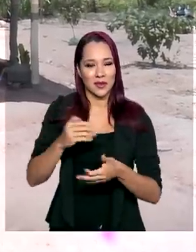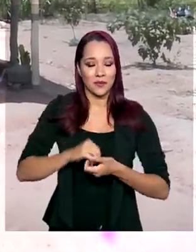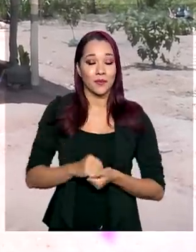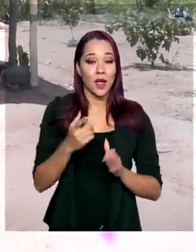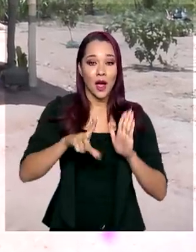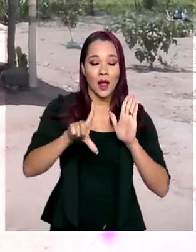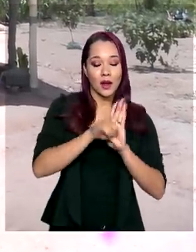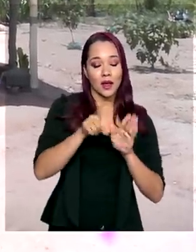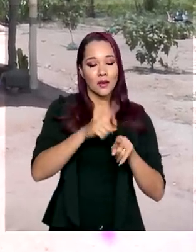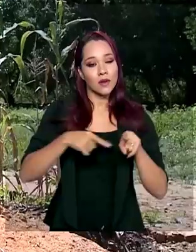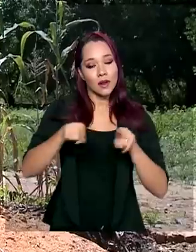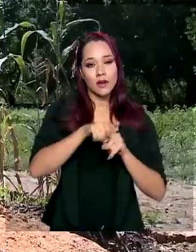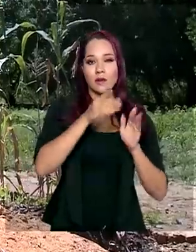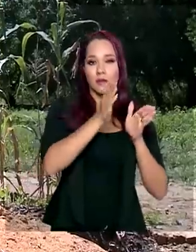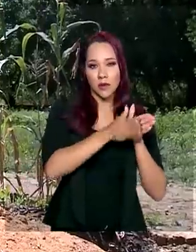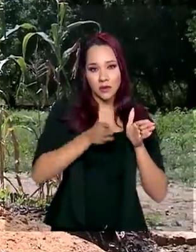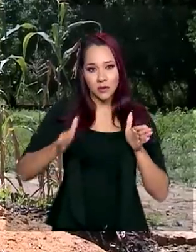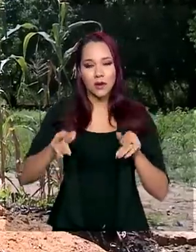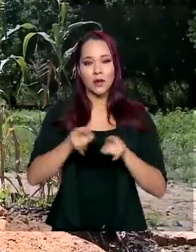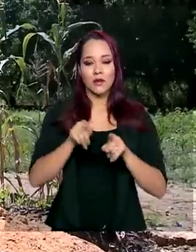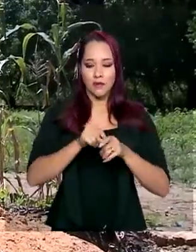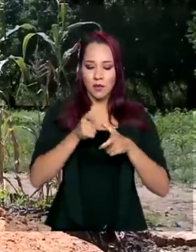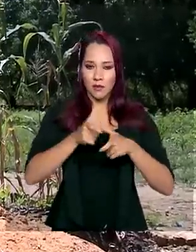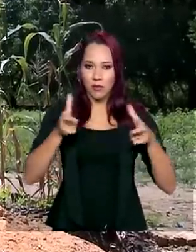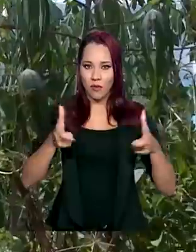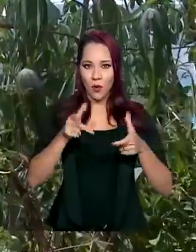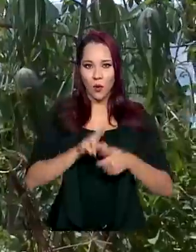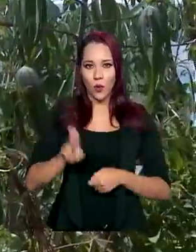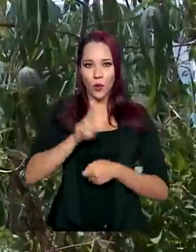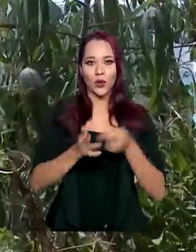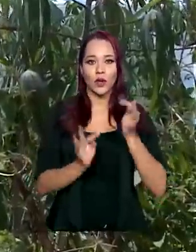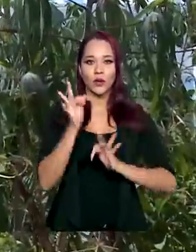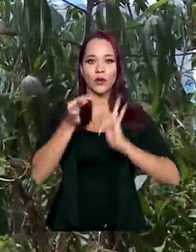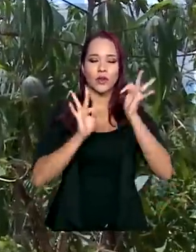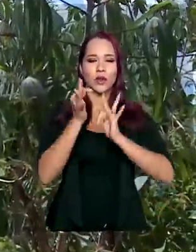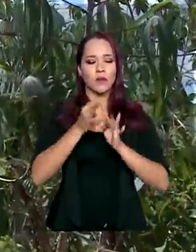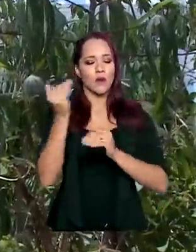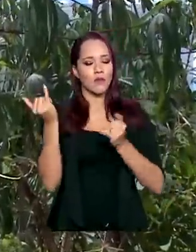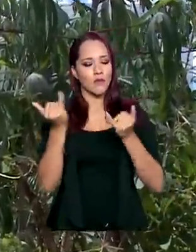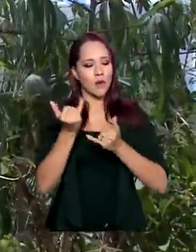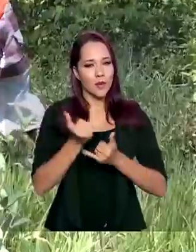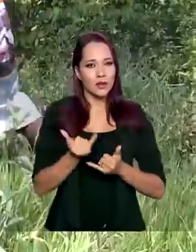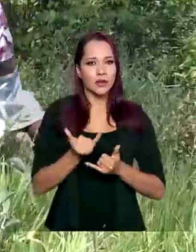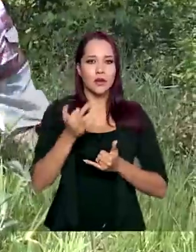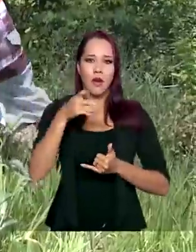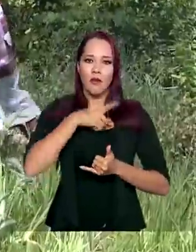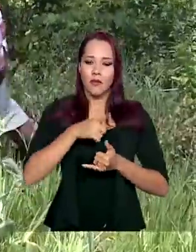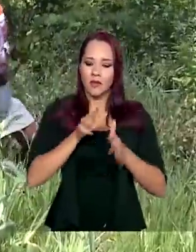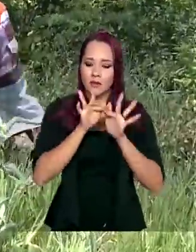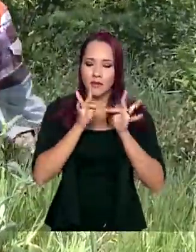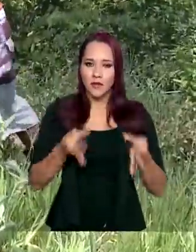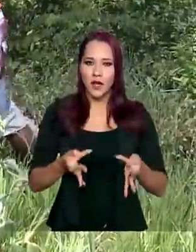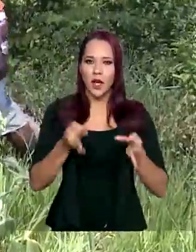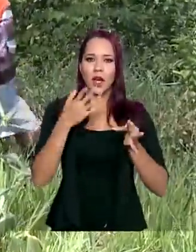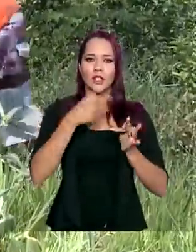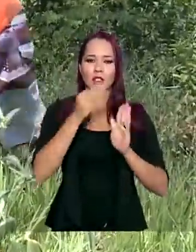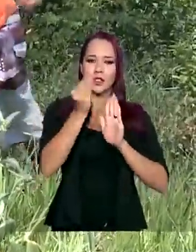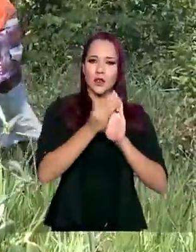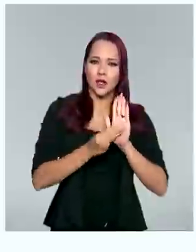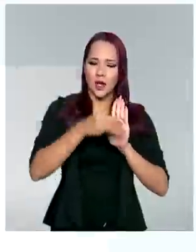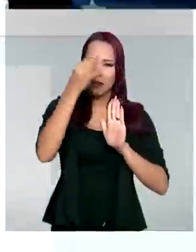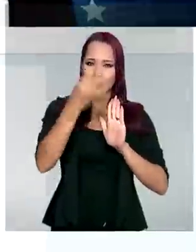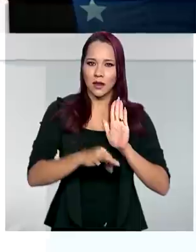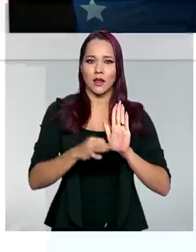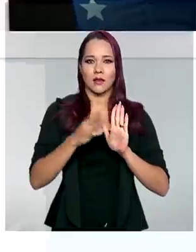atualiza procedimentos e amplia o uso da tecnologia no cruzamento de dados para simplificar o processo de titularização das terras.